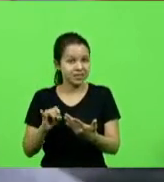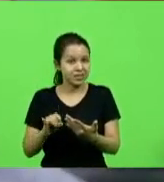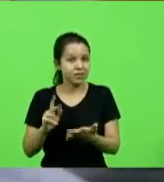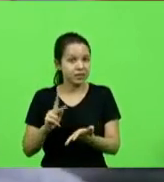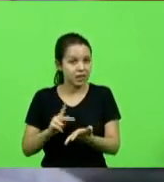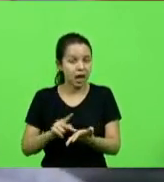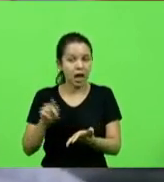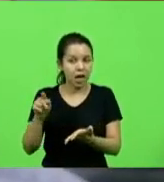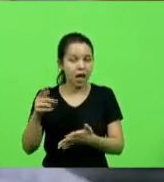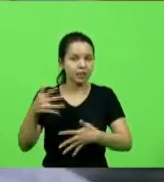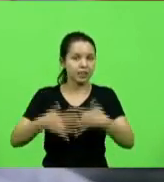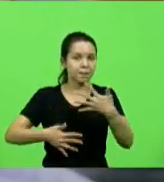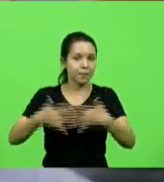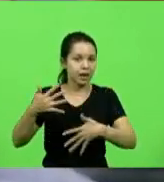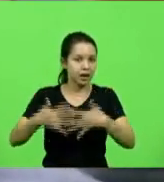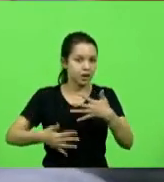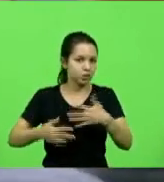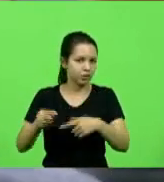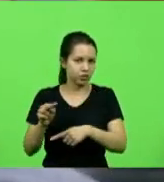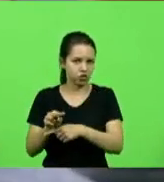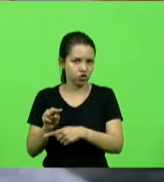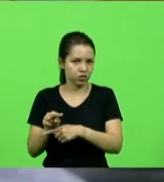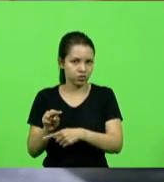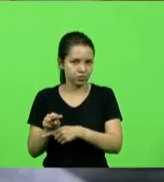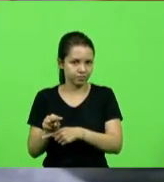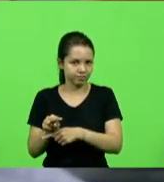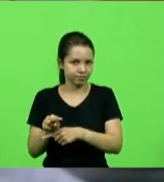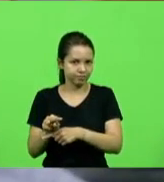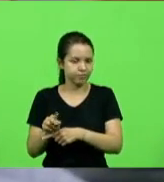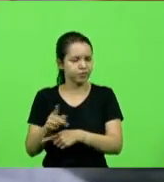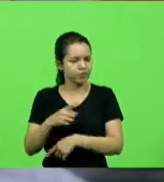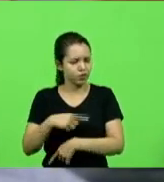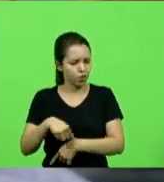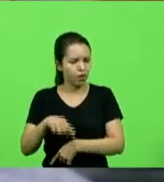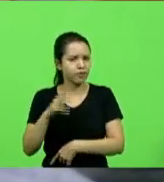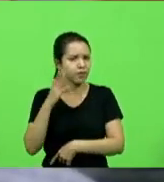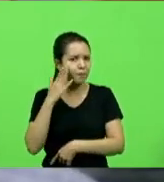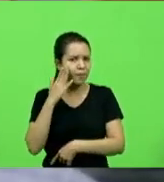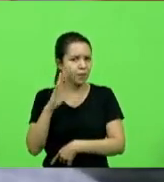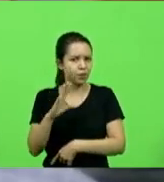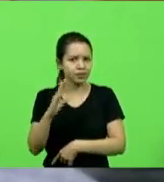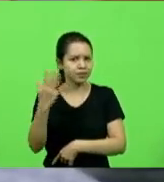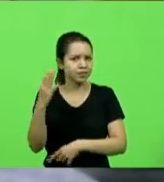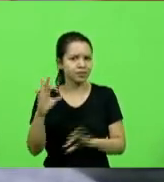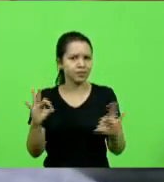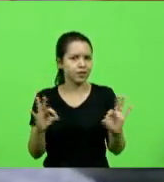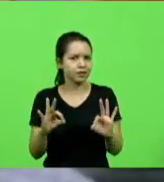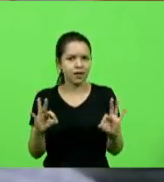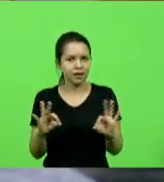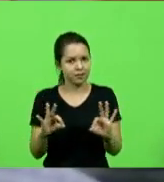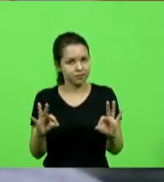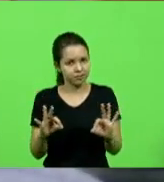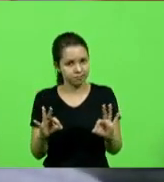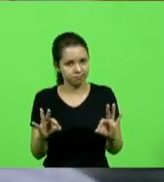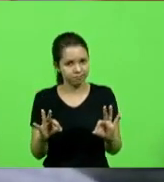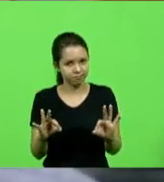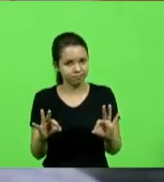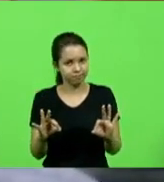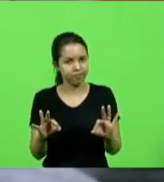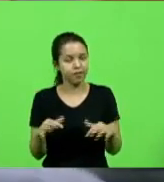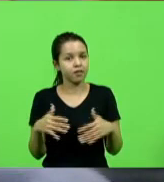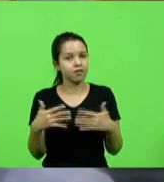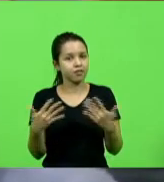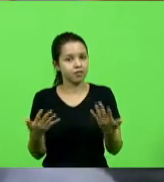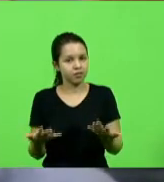investigações. Fato que todos nós sabemos que não aconteceu. Então, senhoras e senhores, aqui